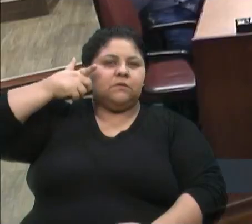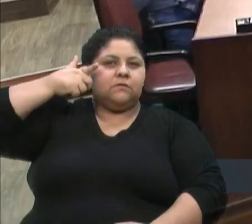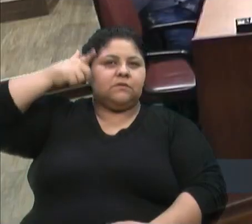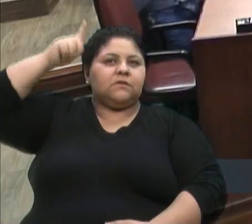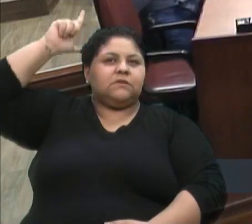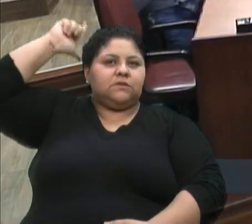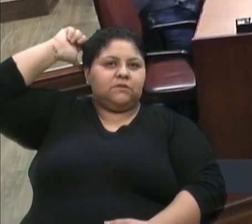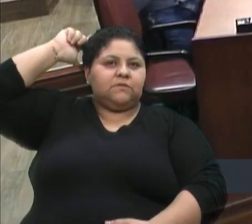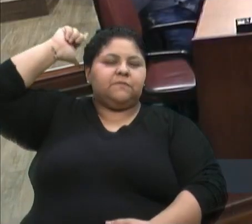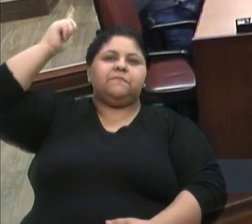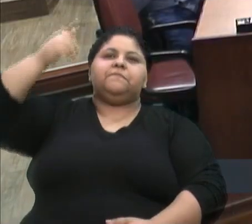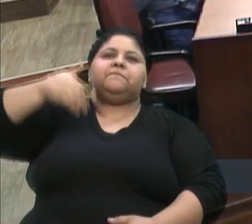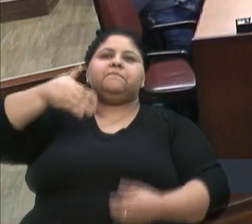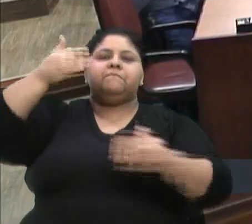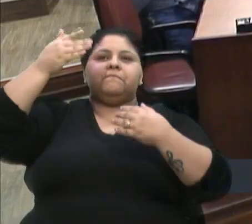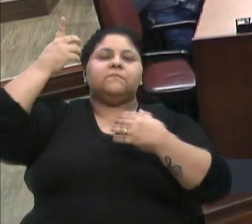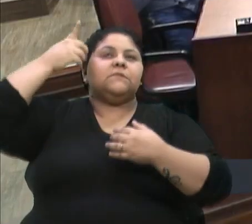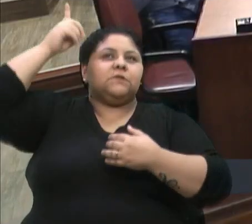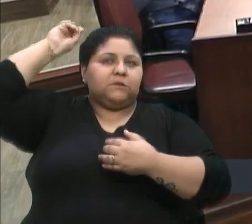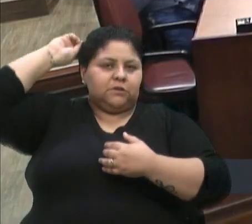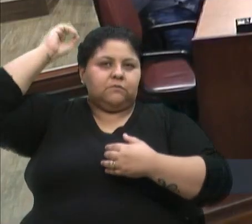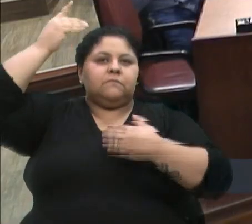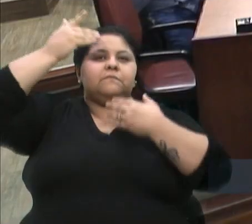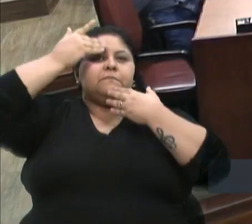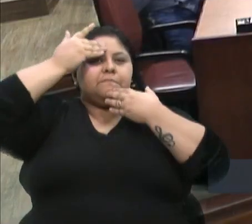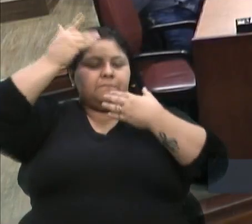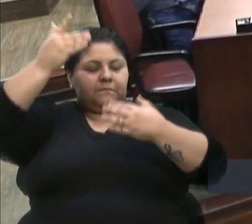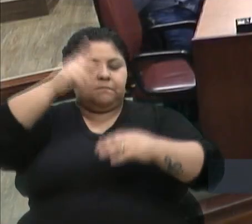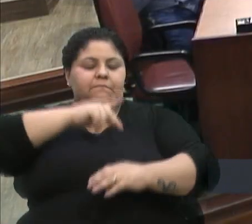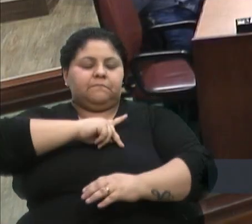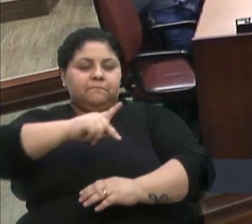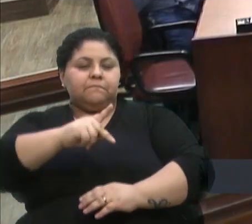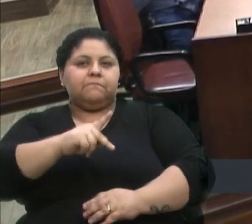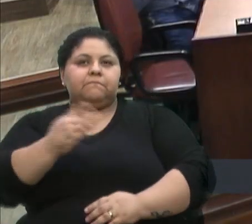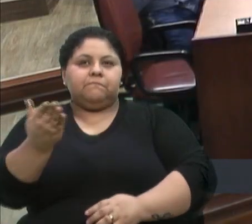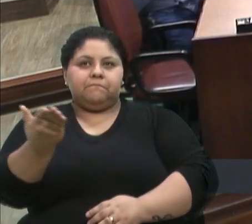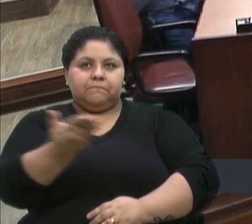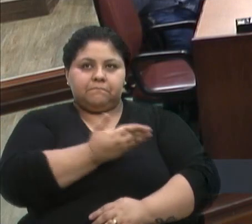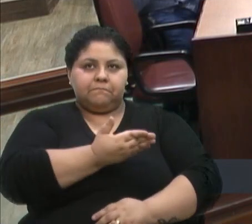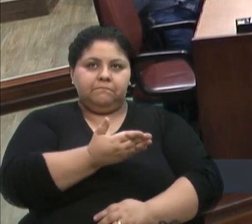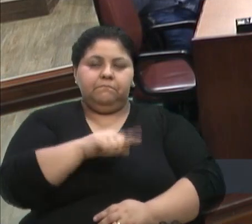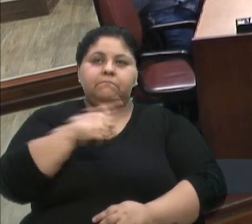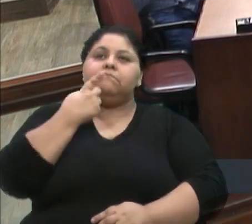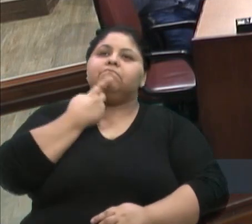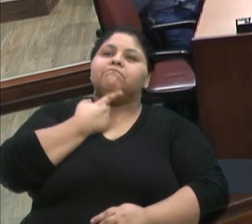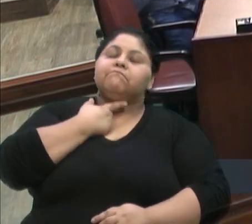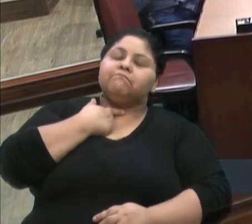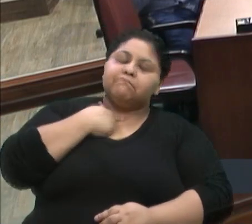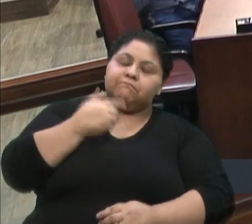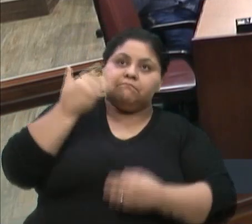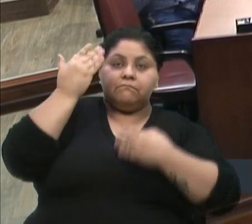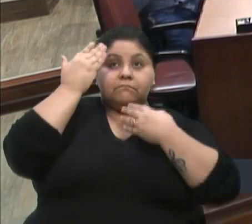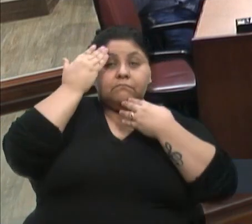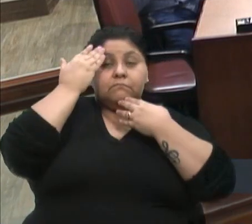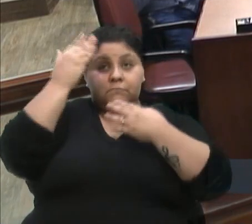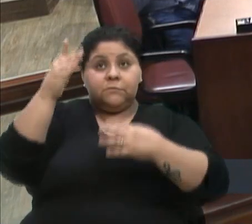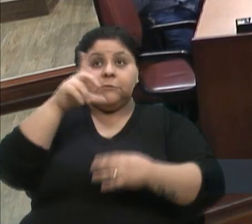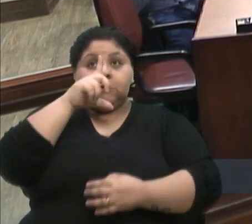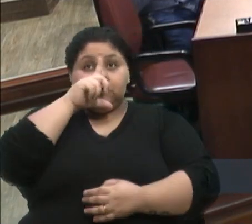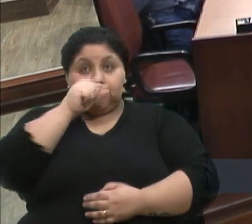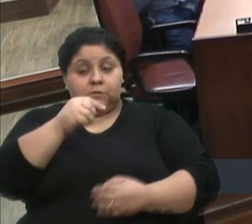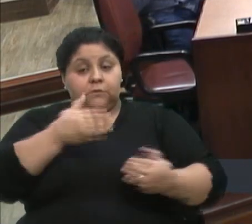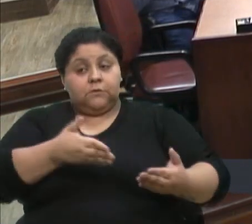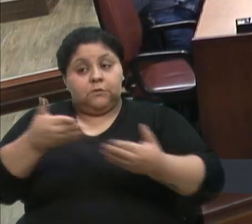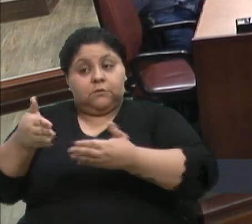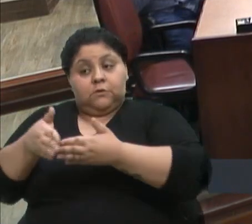Obrigado, presidente, nobres colegas. Eu gostaria aqui de agradecer o vereador Fantinel por ter me cedido o